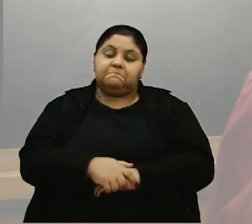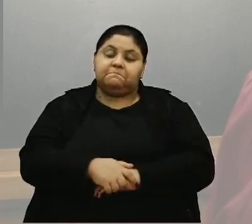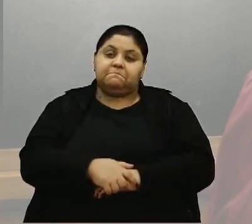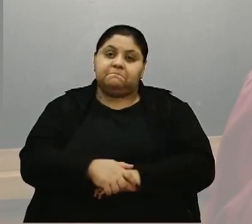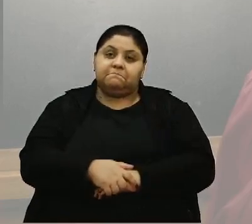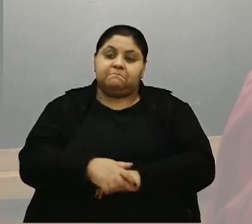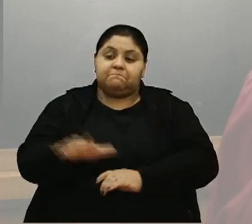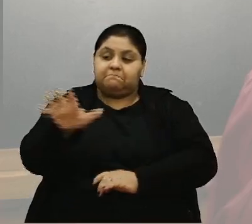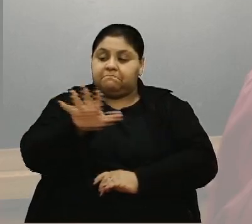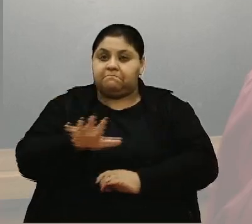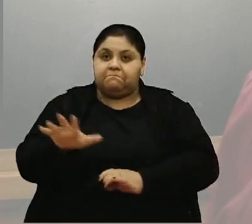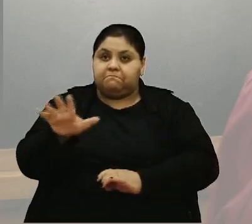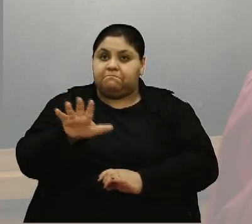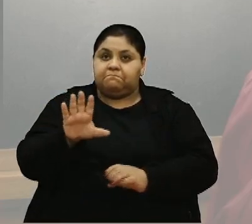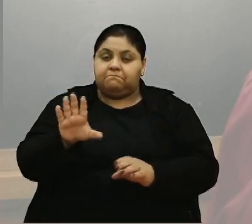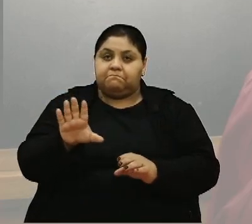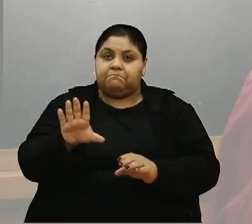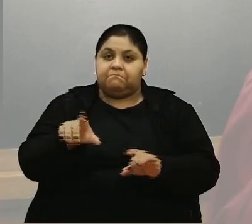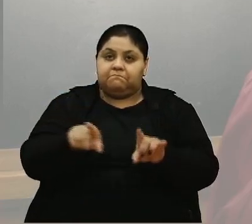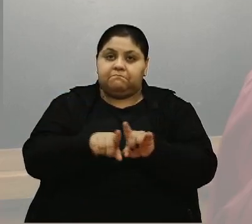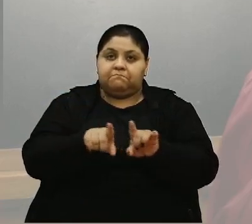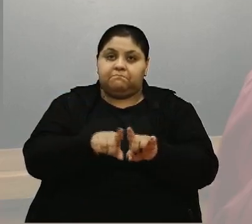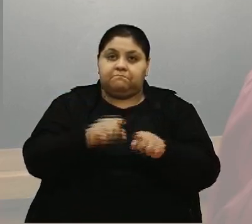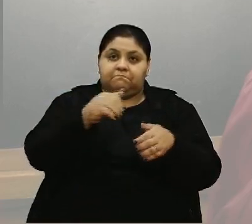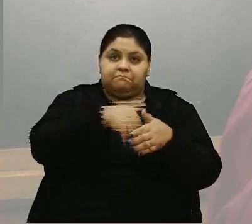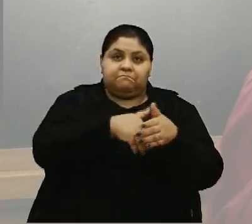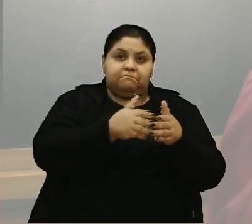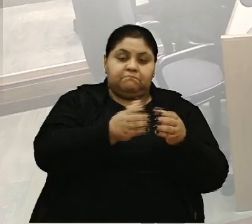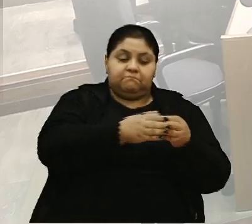áreas incluídas nessa comissão.